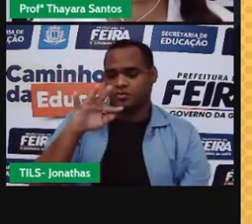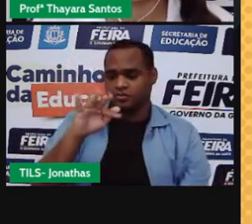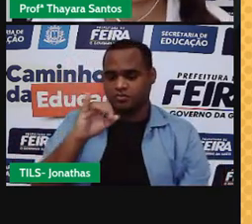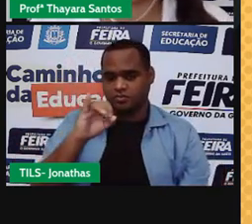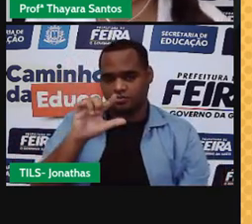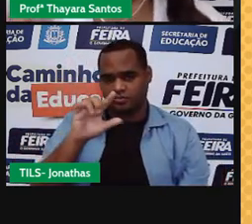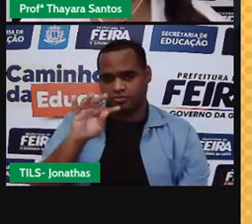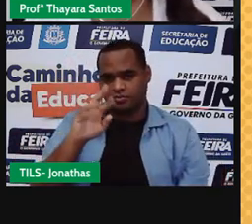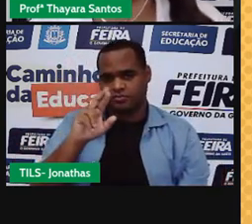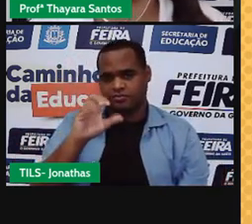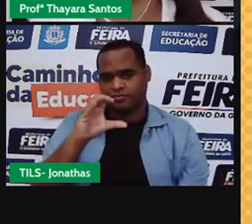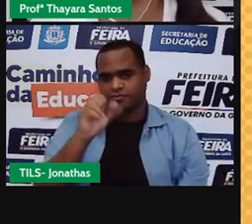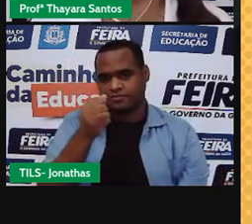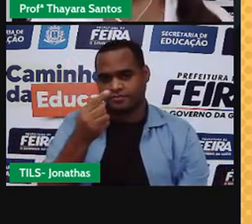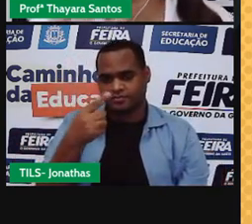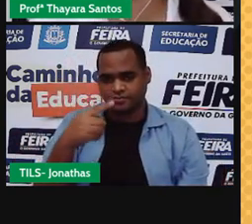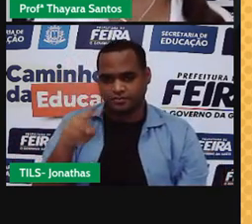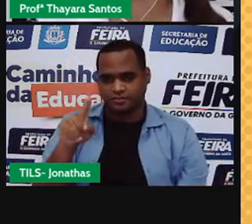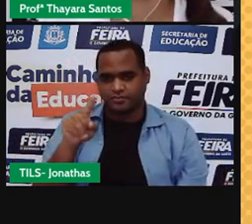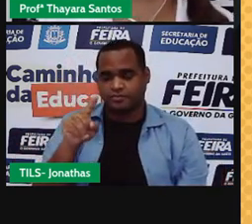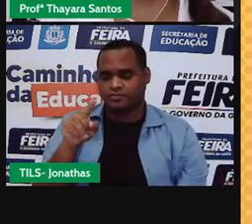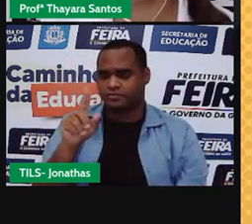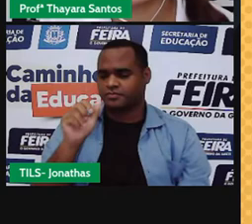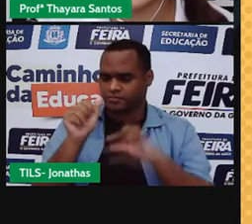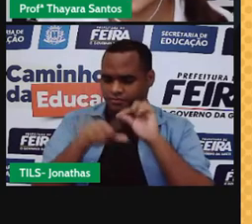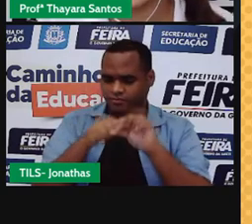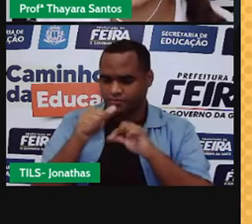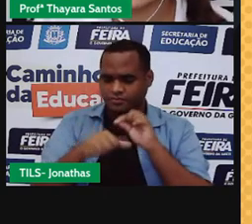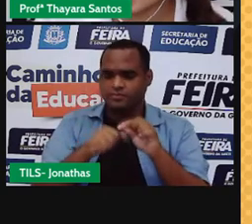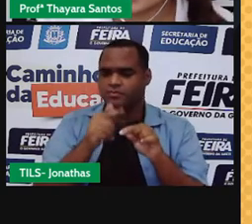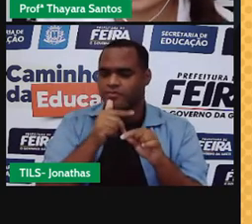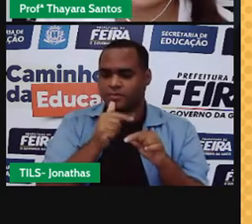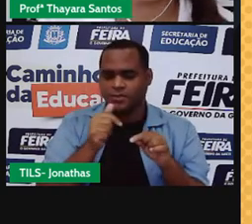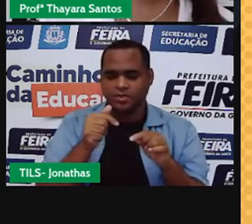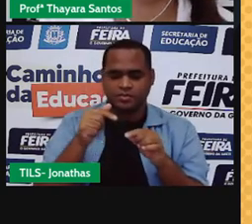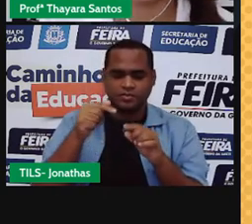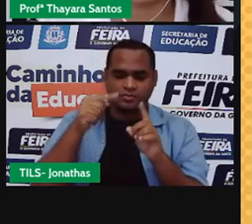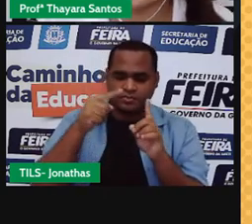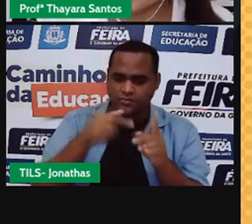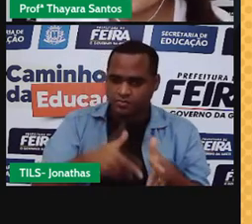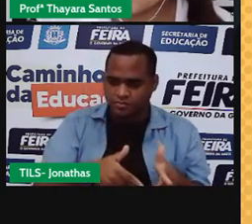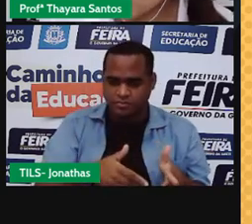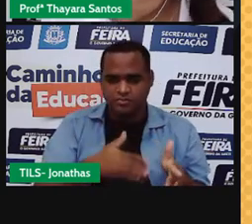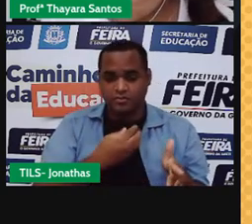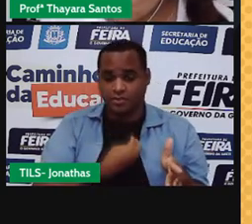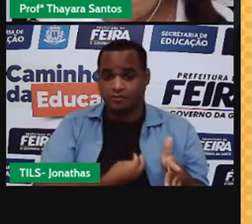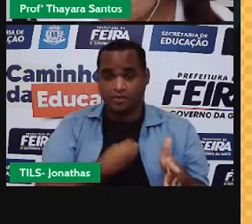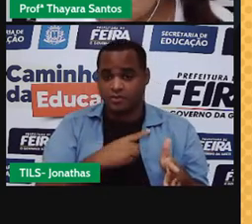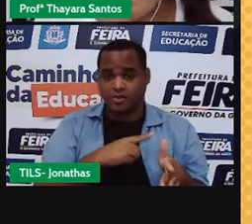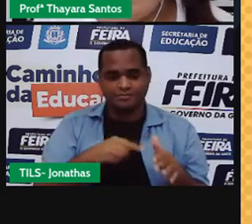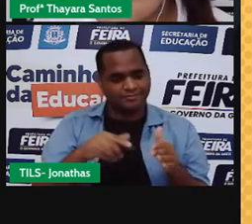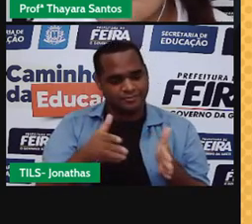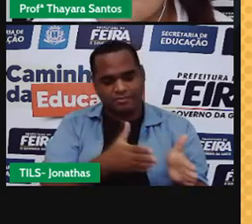Ela infiltra no solo e vai até reabastecer os lençóis freáticos, que é aquela água subterrânea que existe.